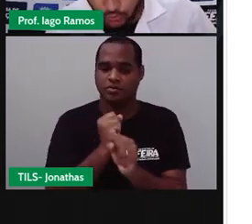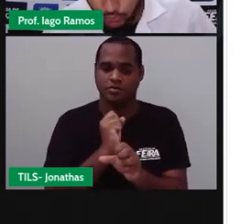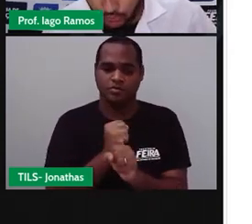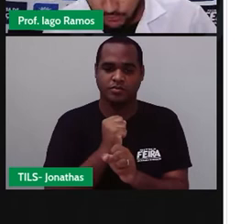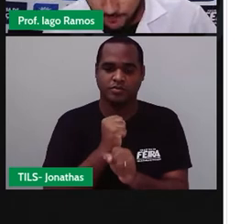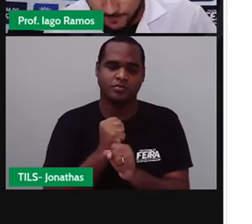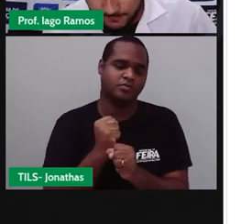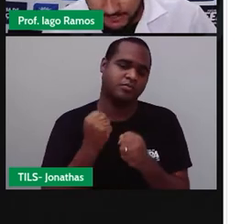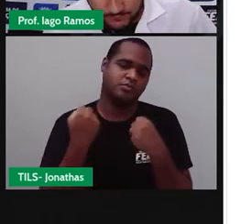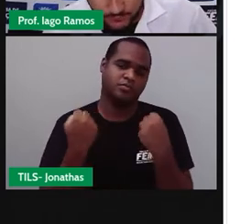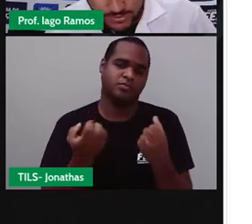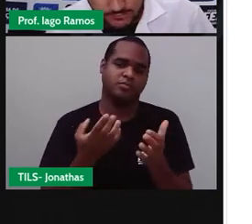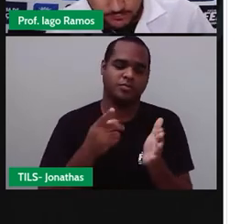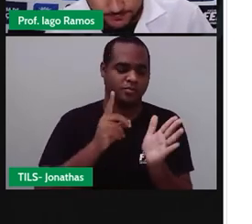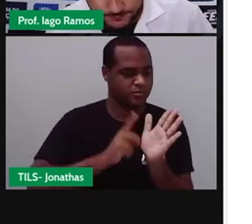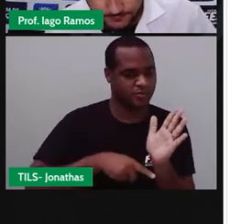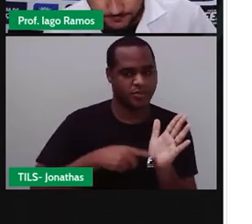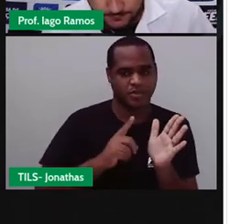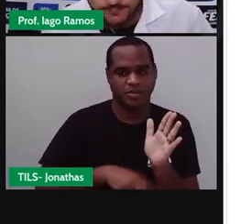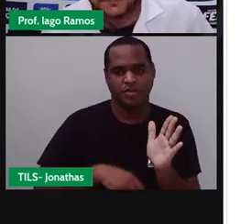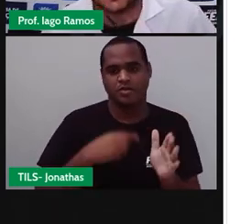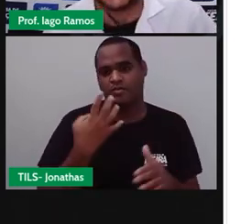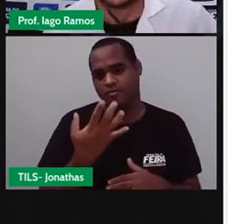com menos 4.